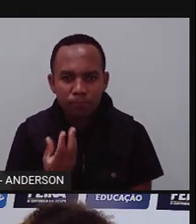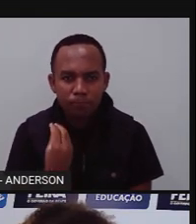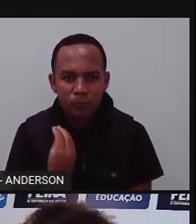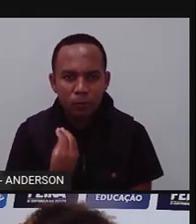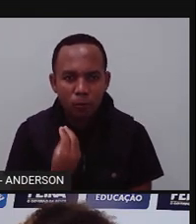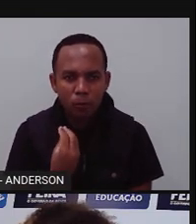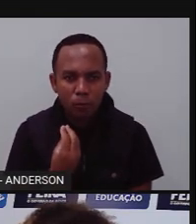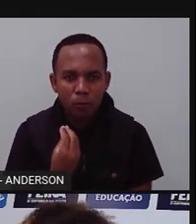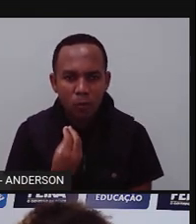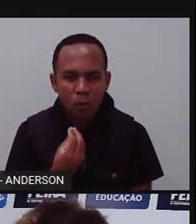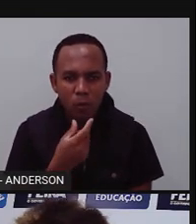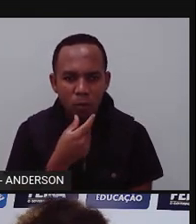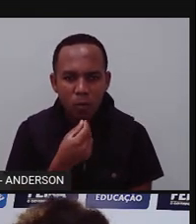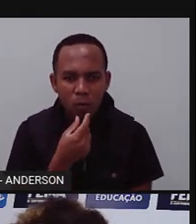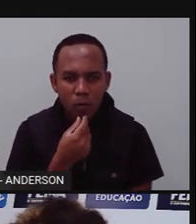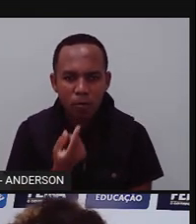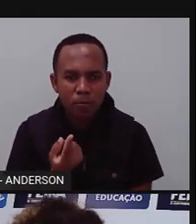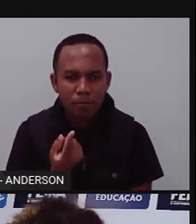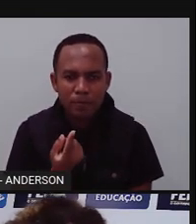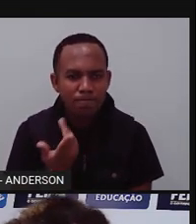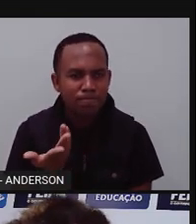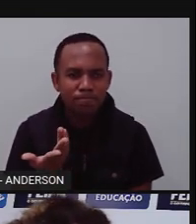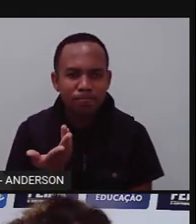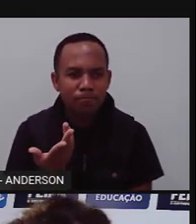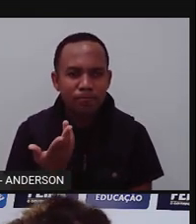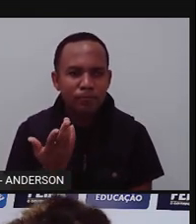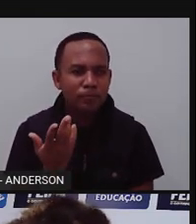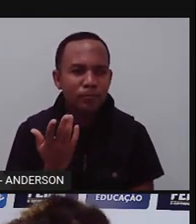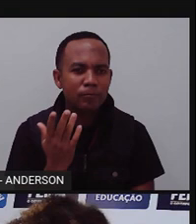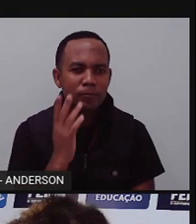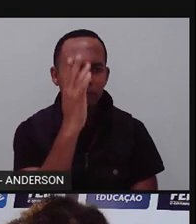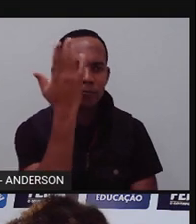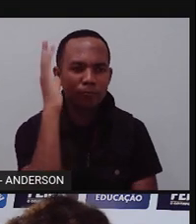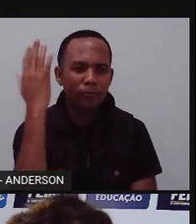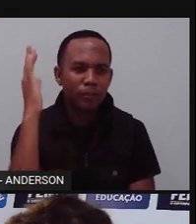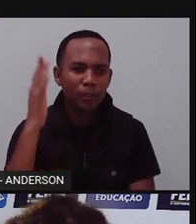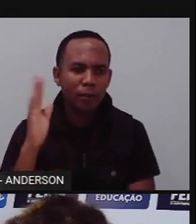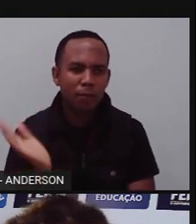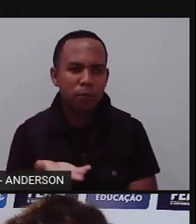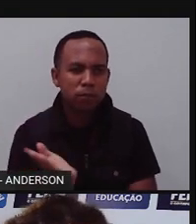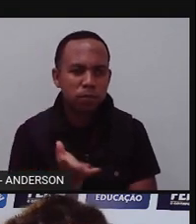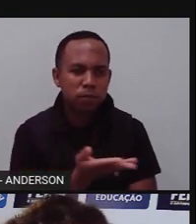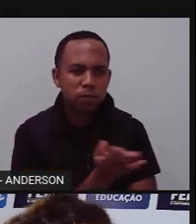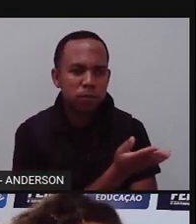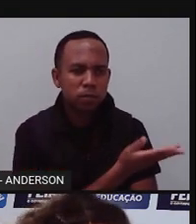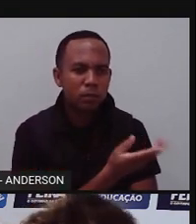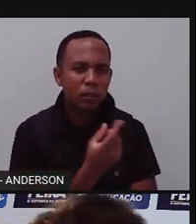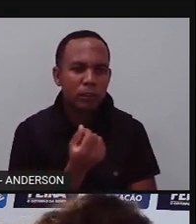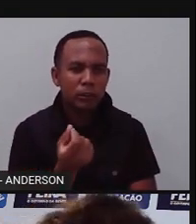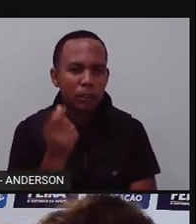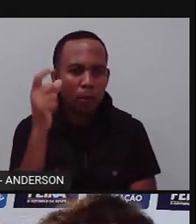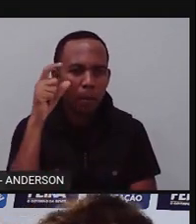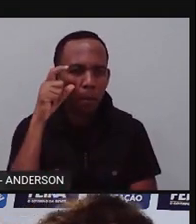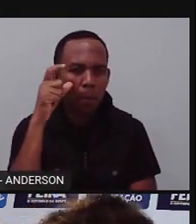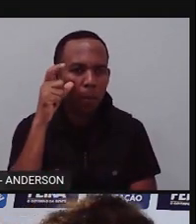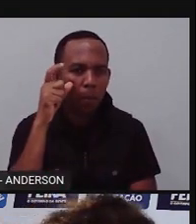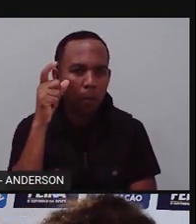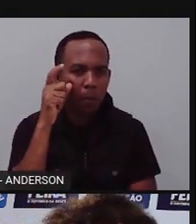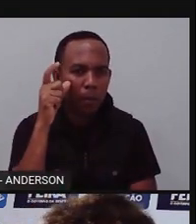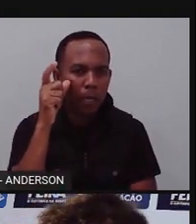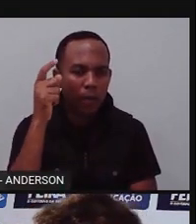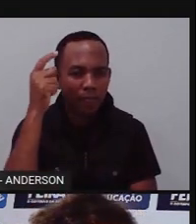chamados de racionais. Porque não faz sentido nenhum você destruir uma coisa para ganhar dinheiro e gastar o dinheiro para